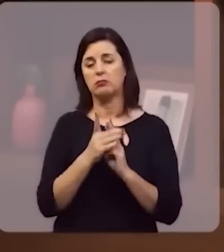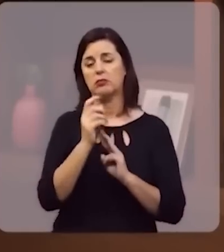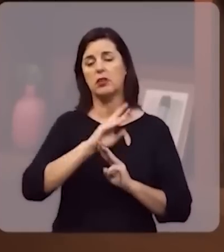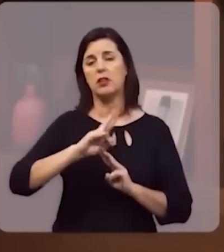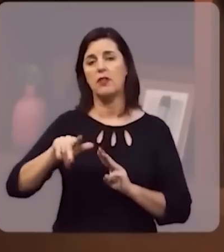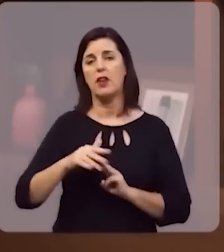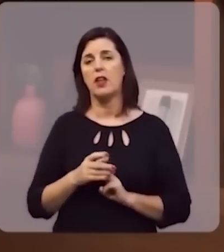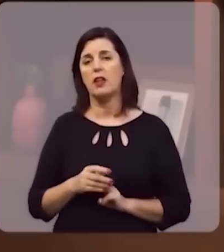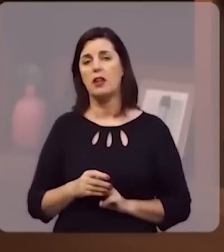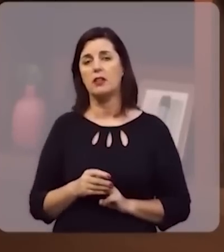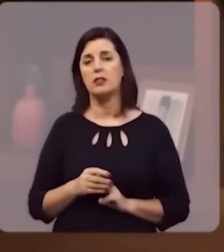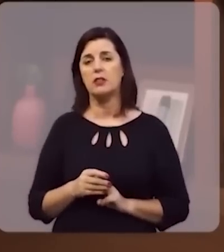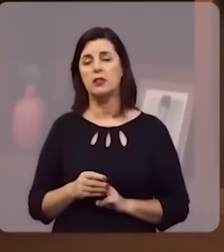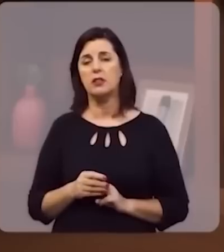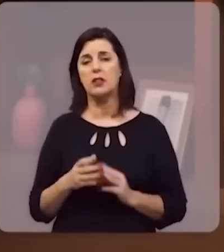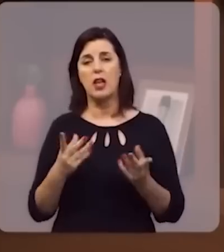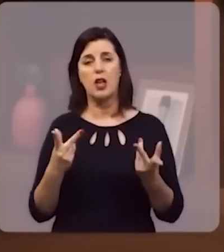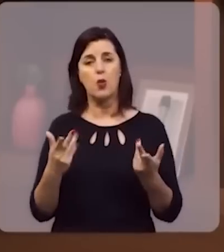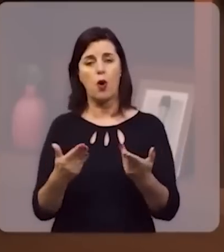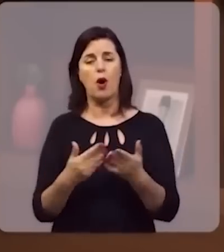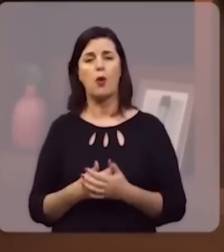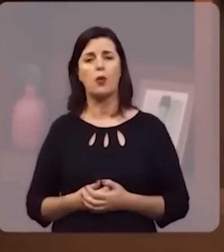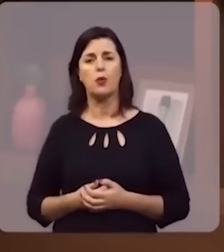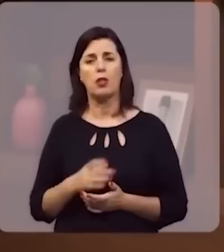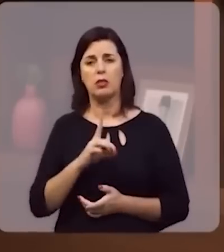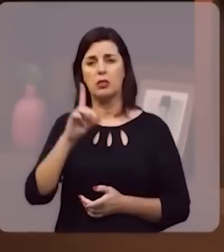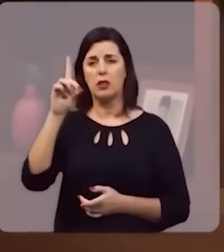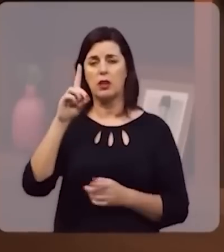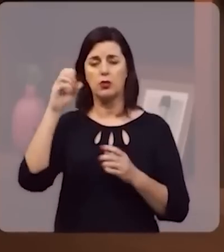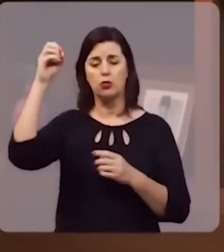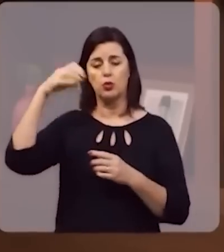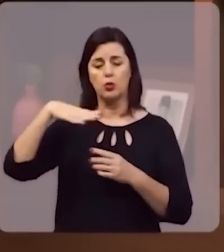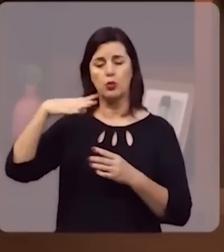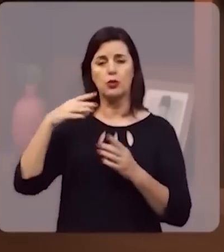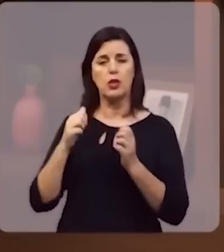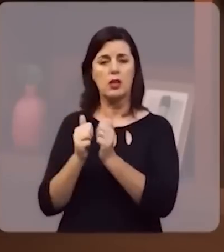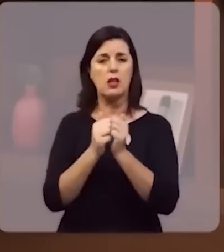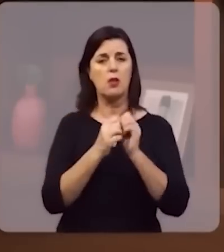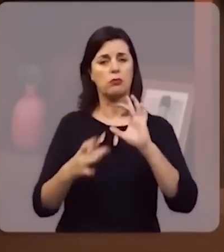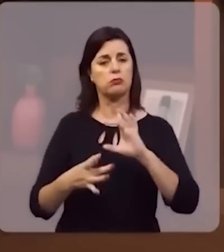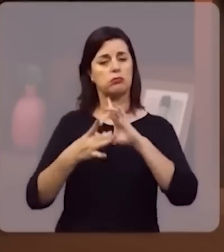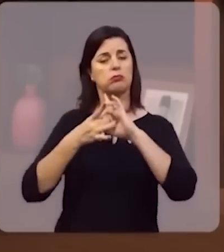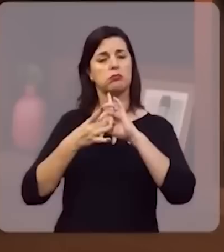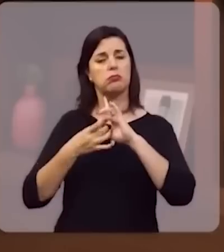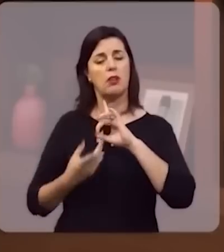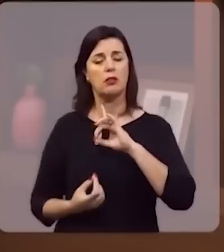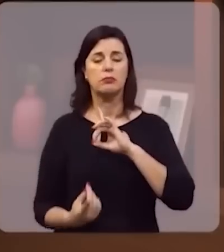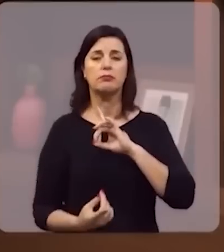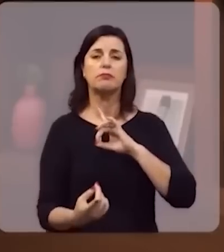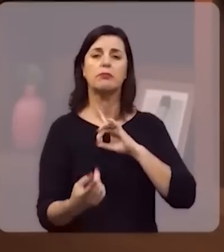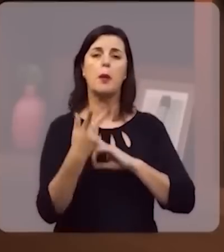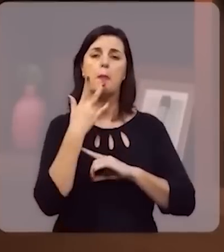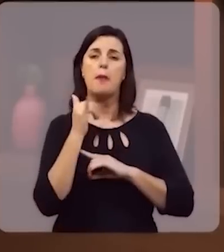distintas, mas da mesma essência, da mesma substância, Deus de Deus, luz de luz, com o igual, com o eterno, com o substancial,